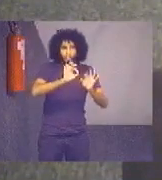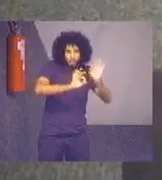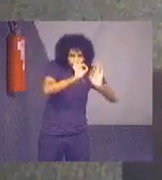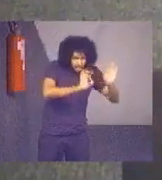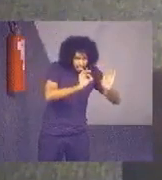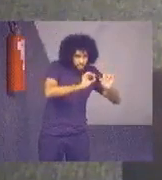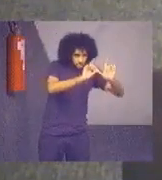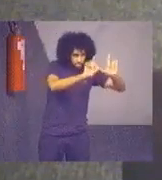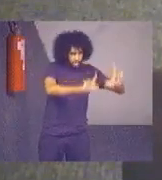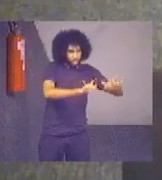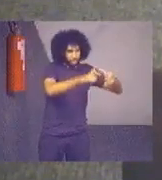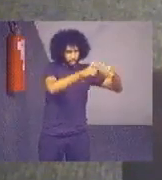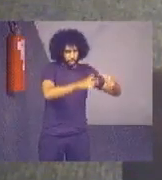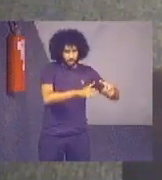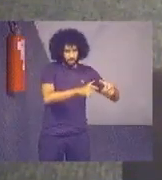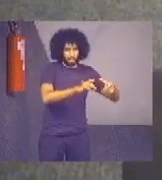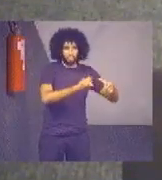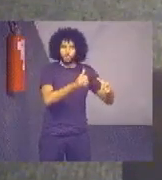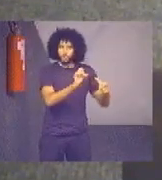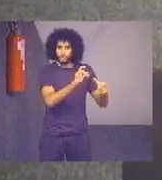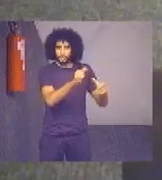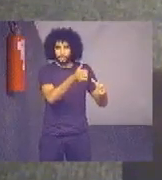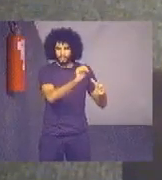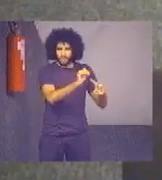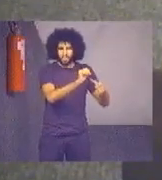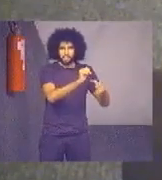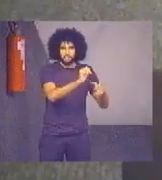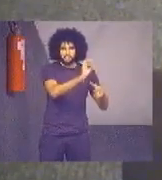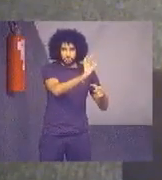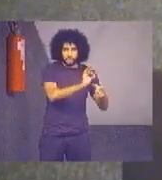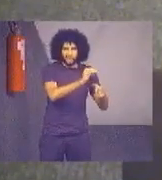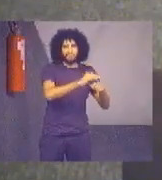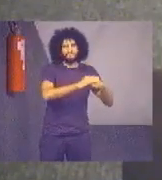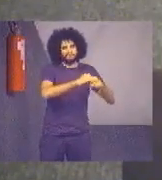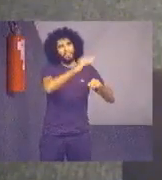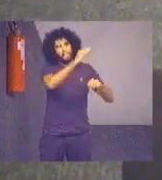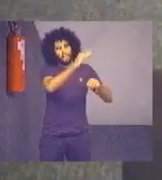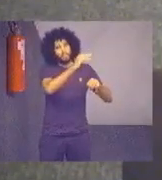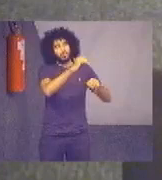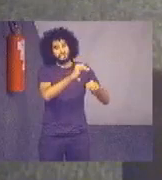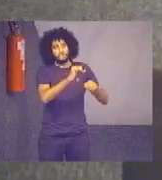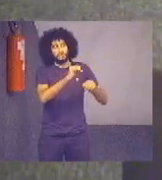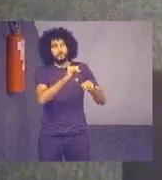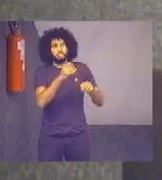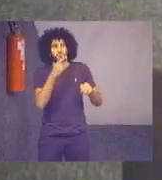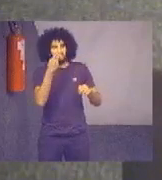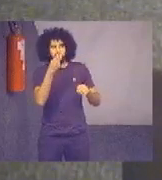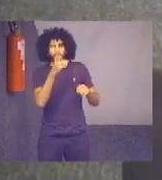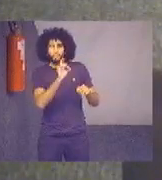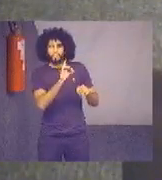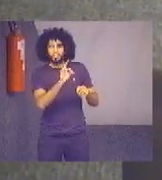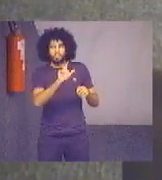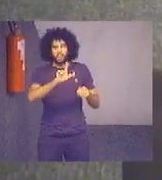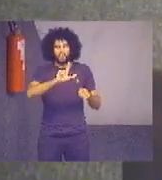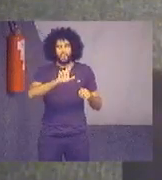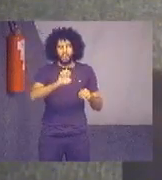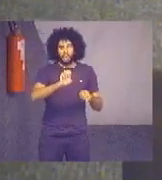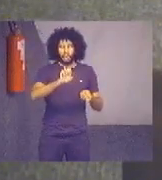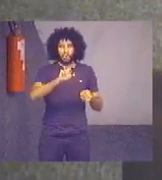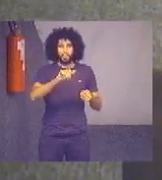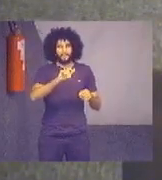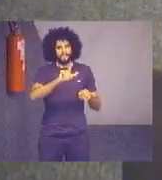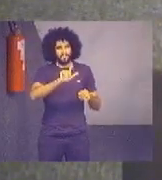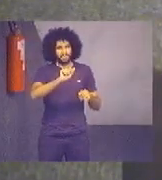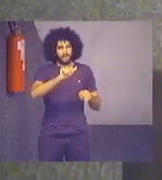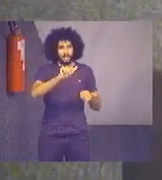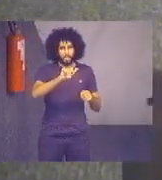Então, 10%. Então, é alto, considerando que a gente está falando só de layout. E veículos motoristas ainda também